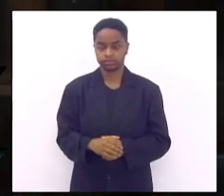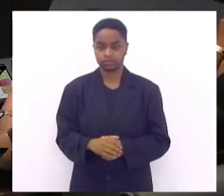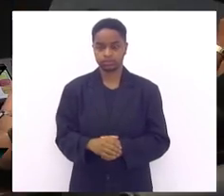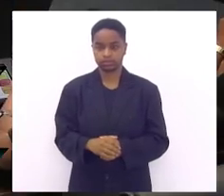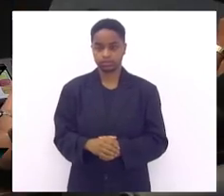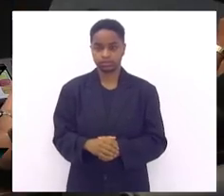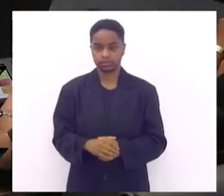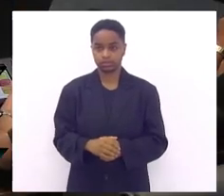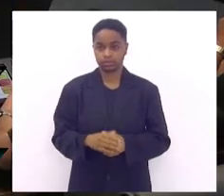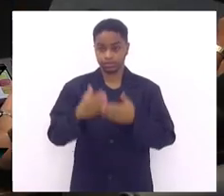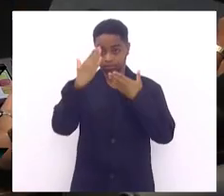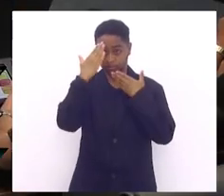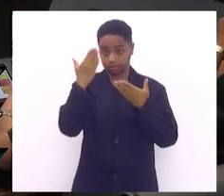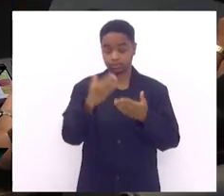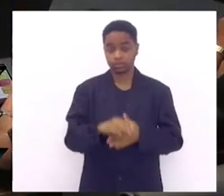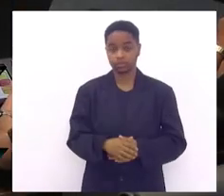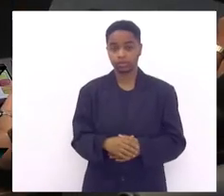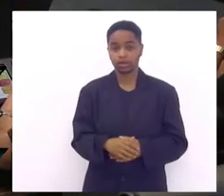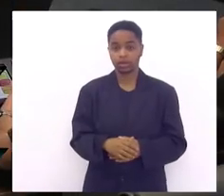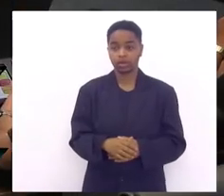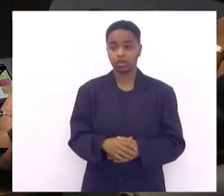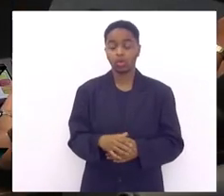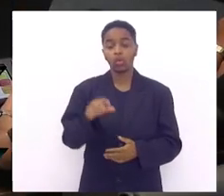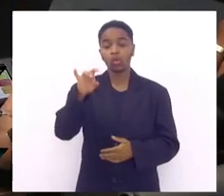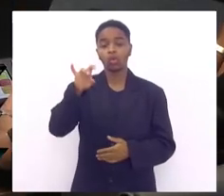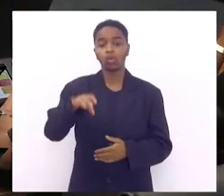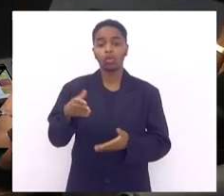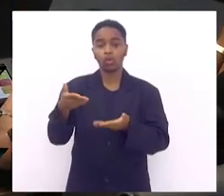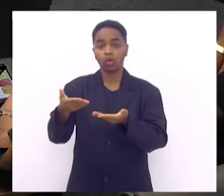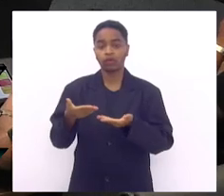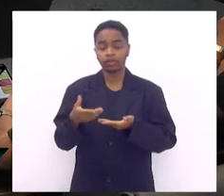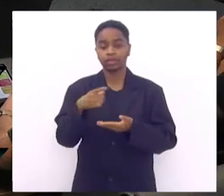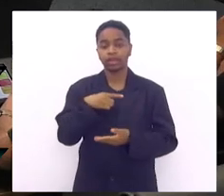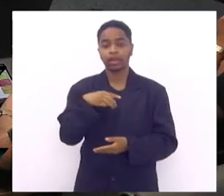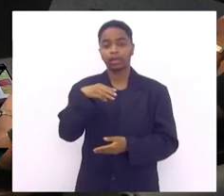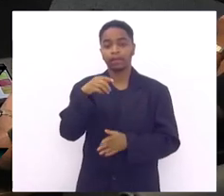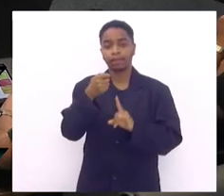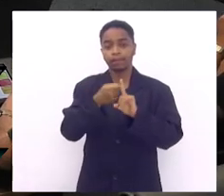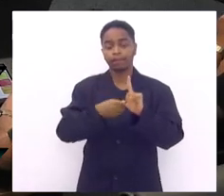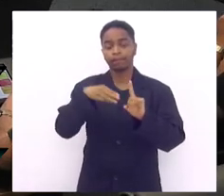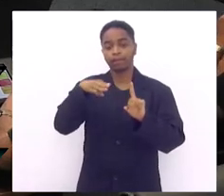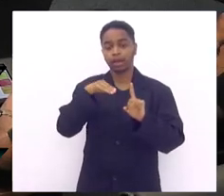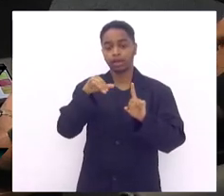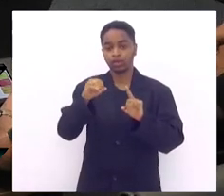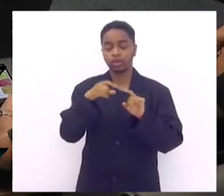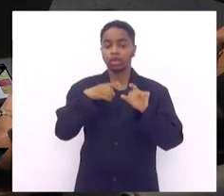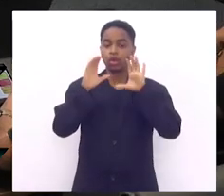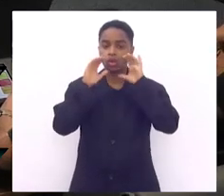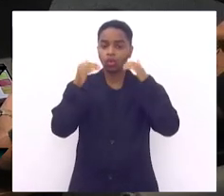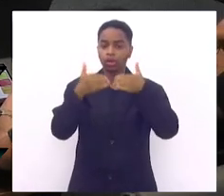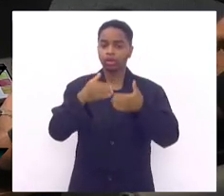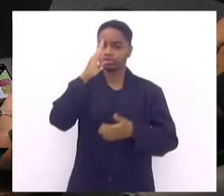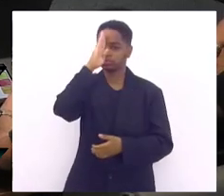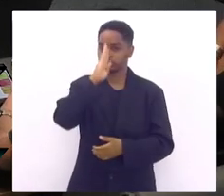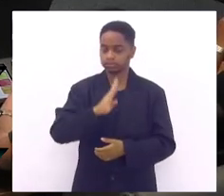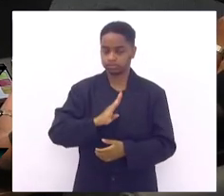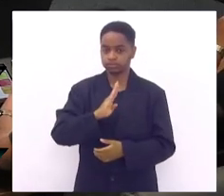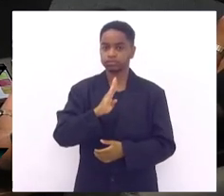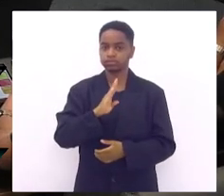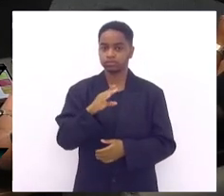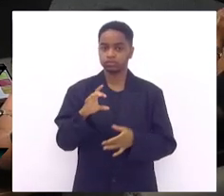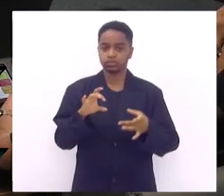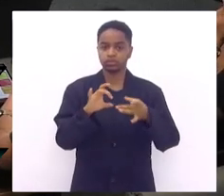obrigado então a todos só para fazer um último convite nós vamos ter em maio um congresso totalmente gratuito com